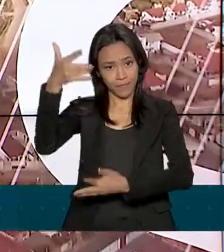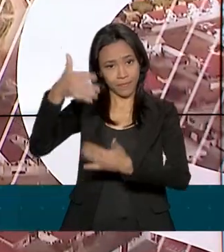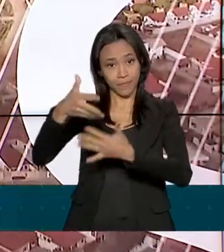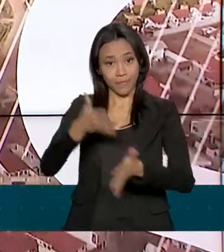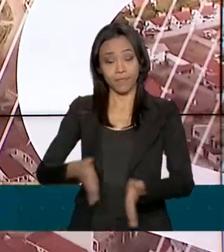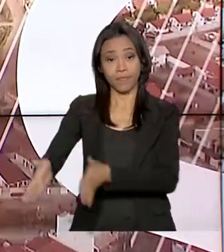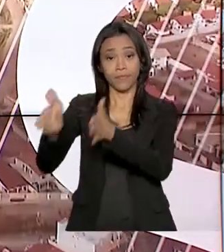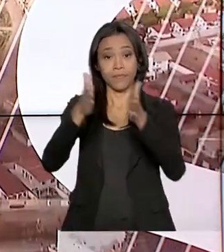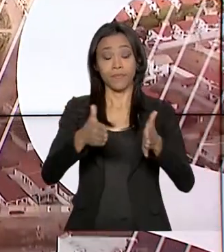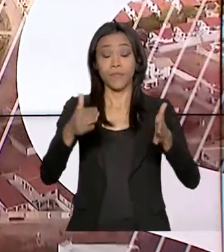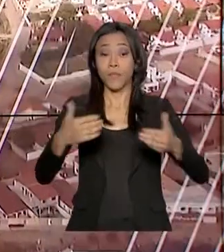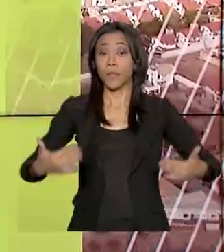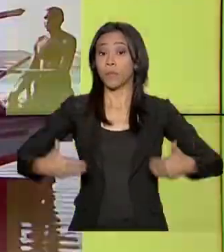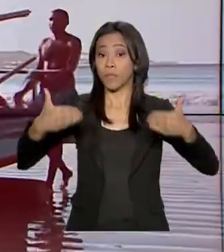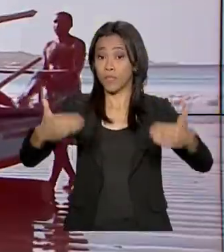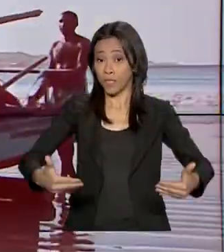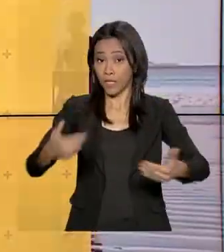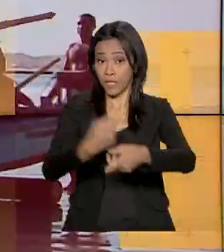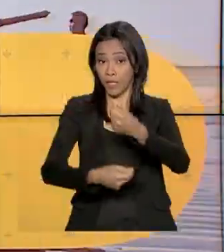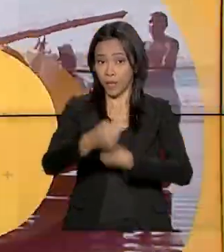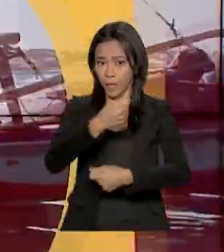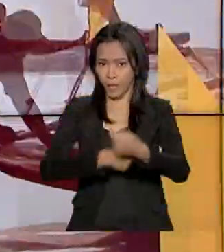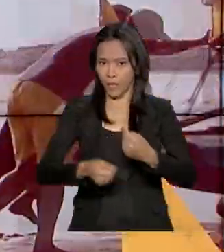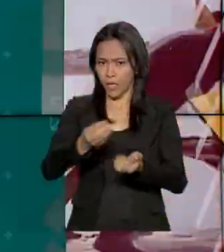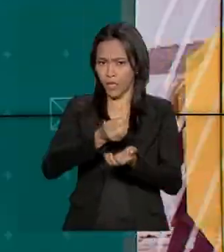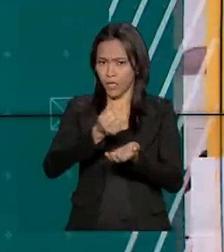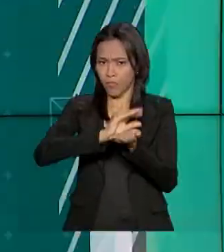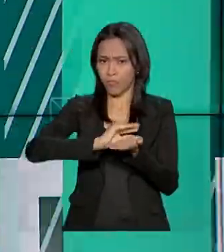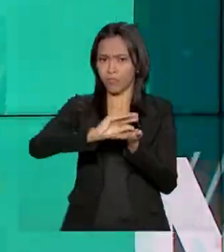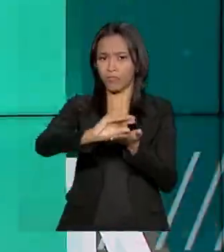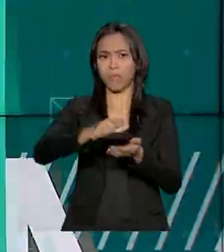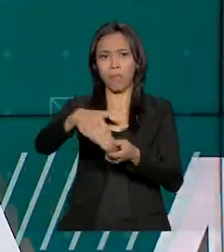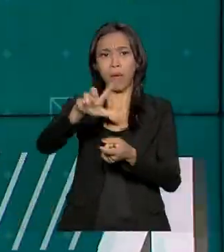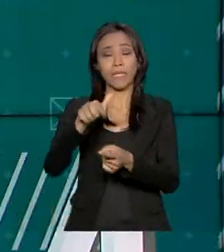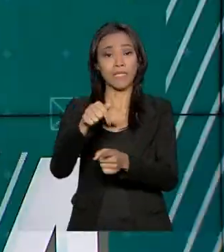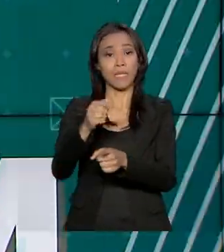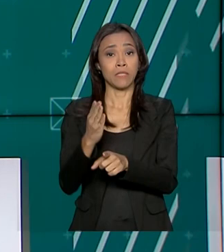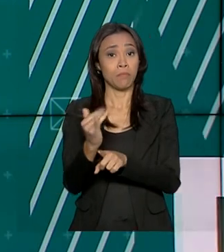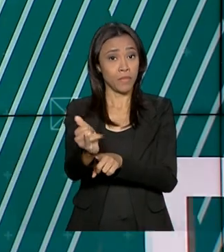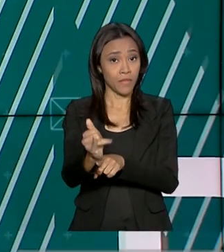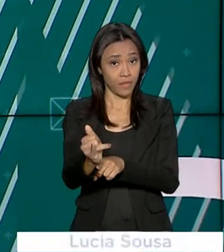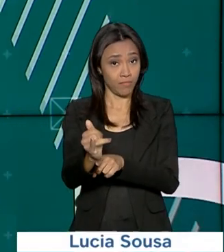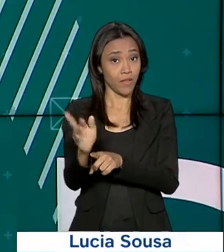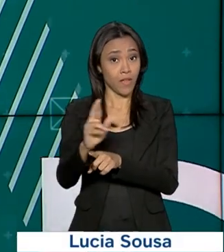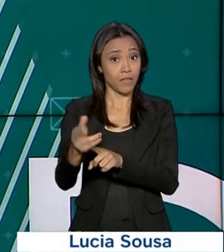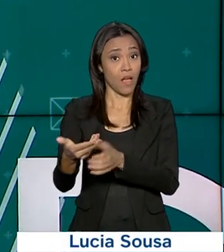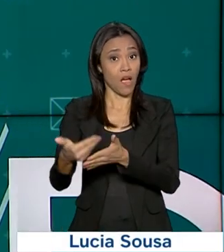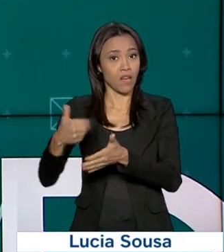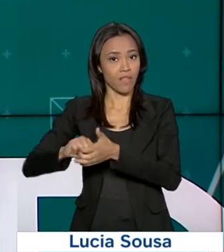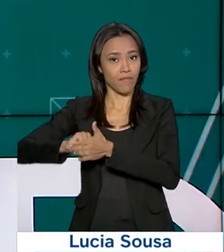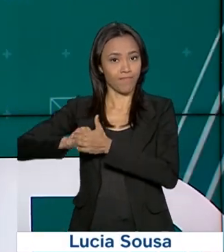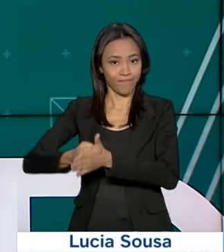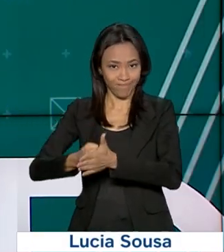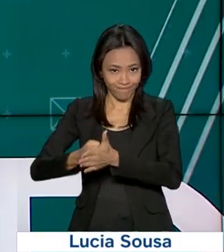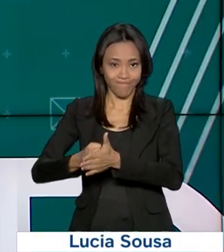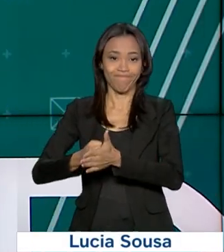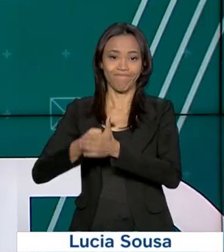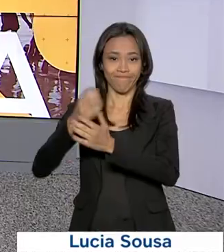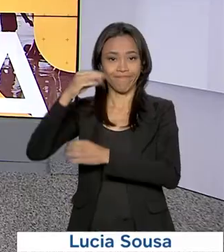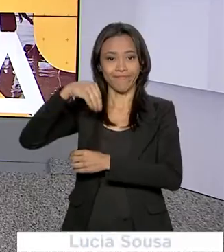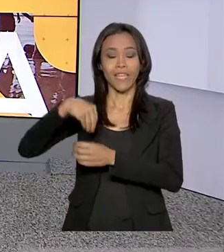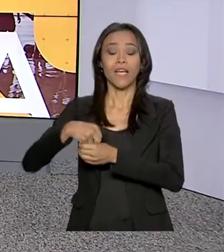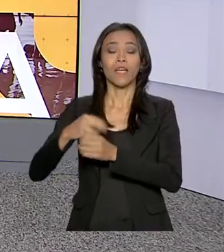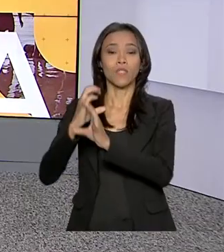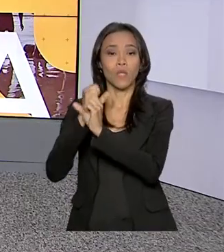O Ministério da Economia anunciou a liberação de mais de 7 bilhões de reais que estavam temporariamente bloqueados no orçamento federal.